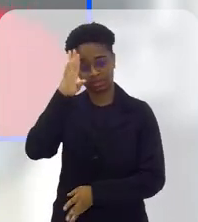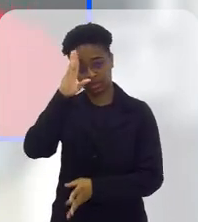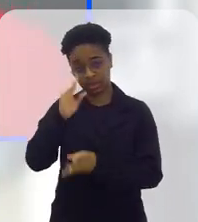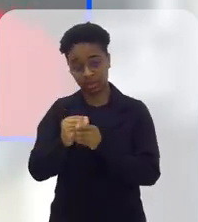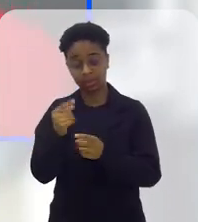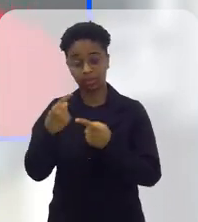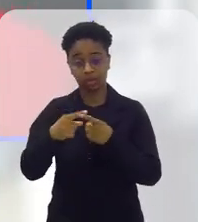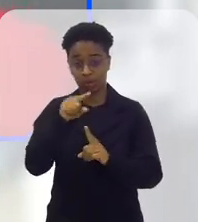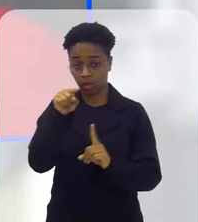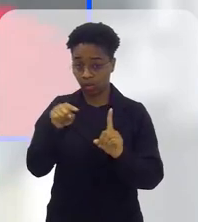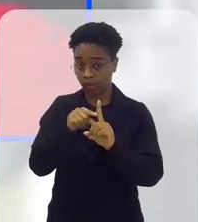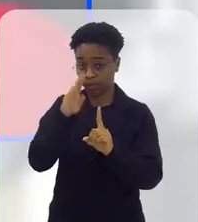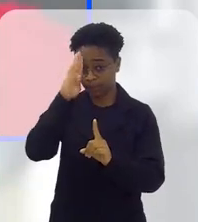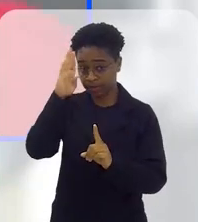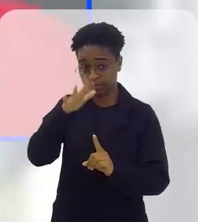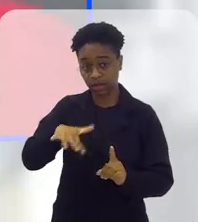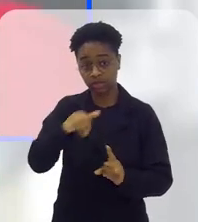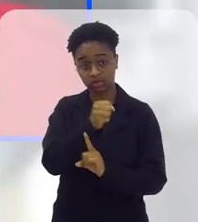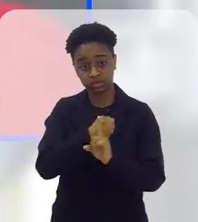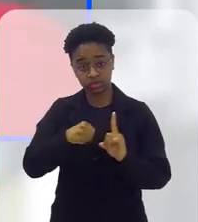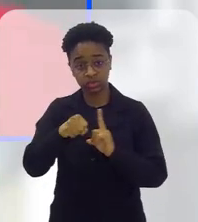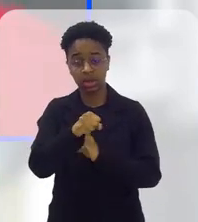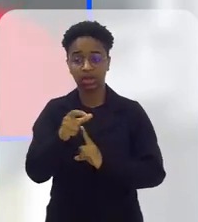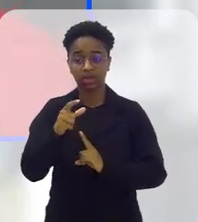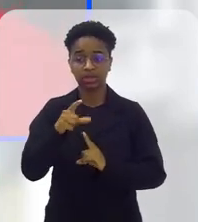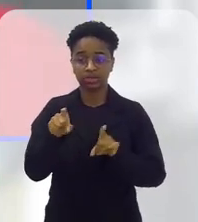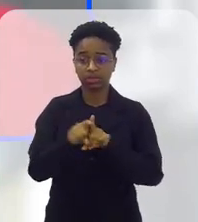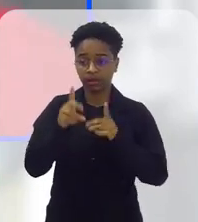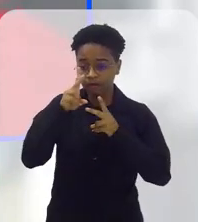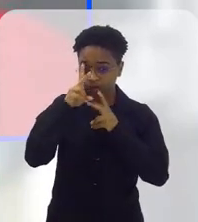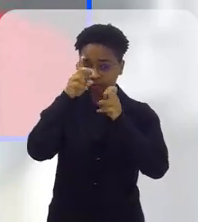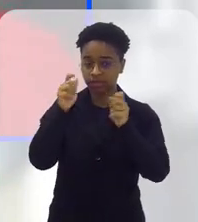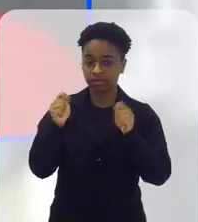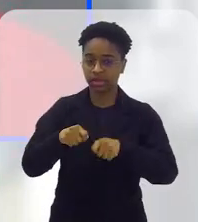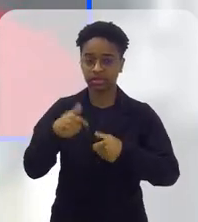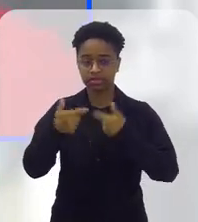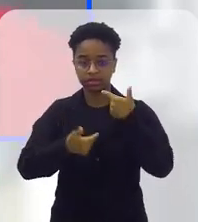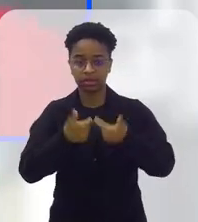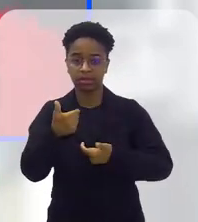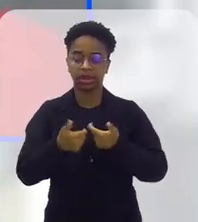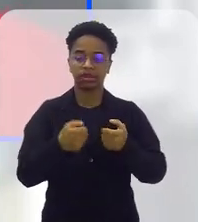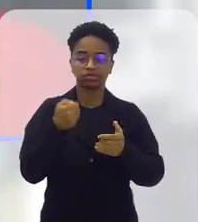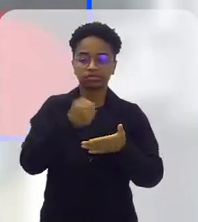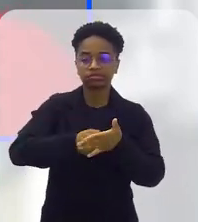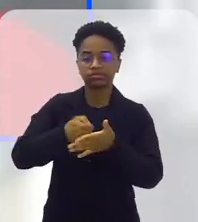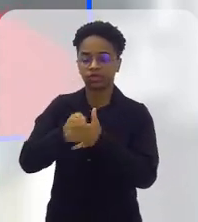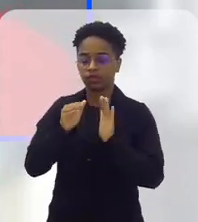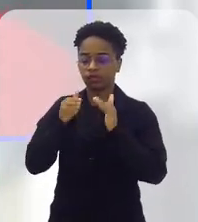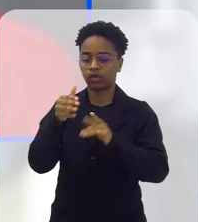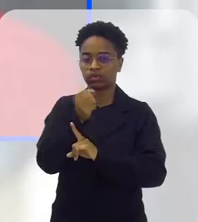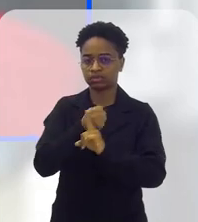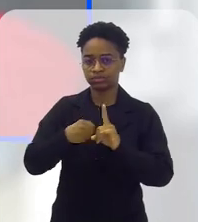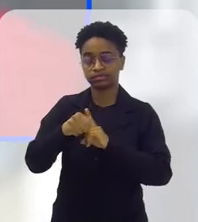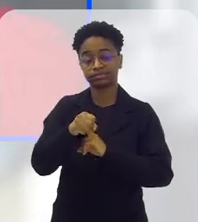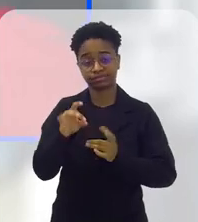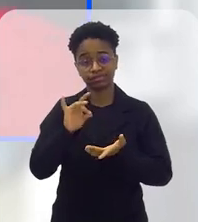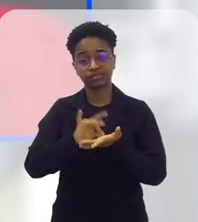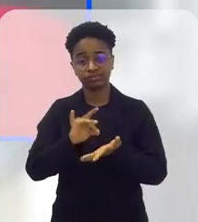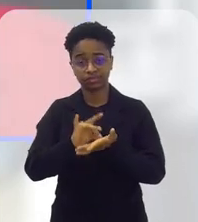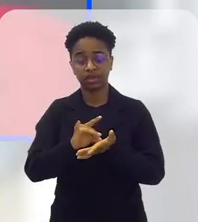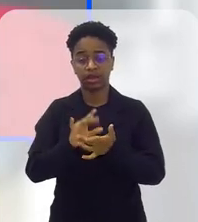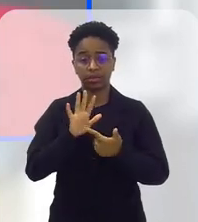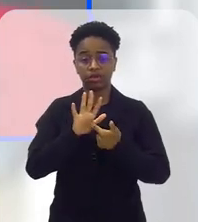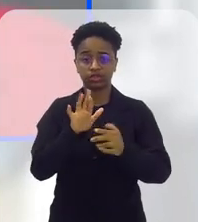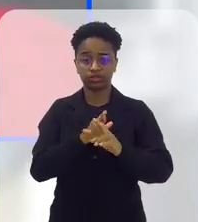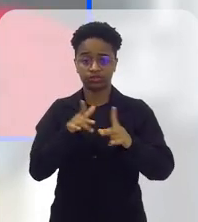eu acho que o objetivo principal do social e eu acho que tem mais força ainda pra trabalhar e lutar por toda uma sociedade. Vende de